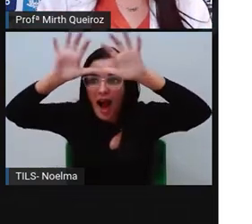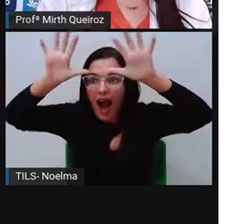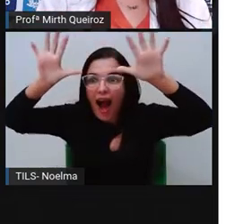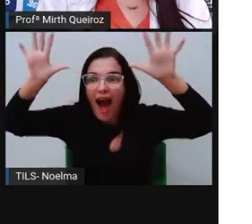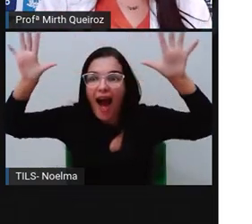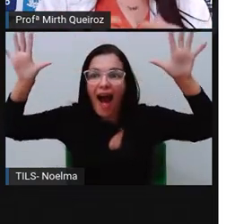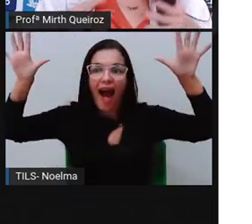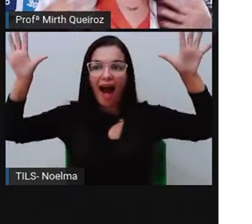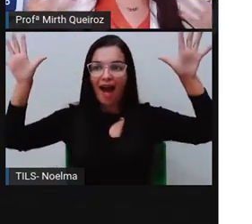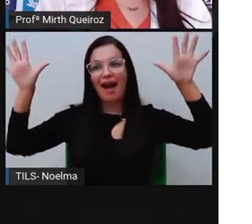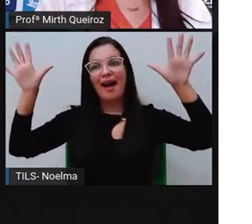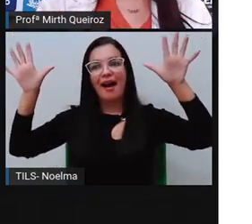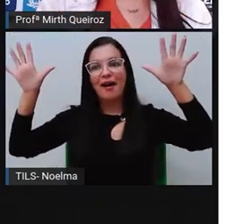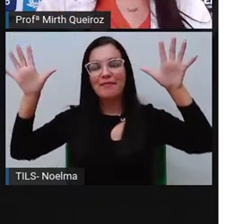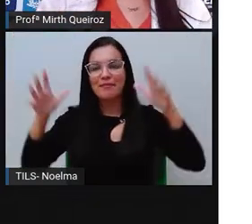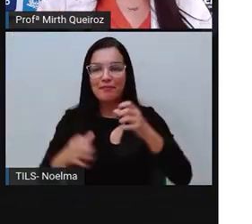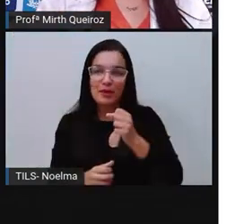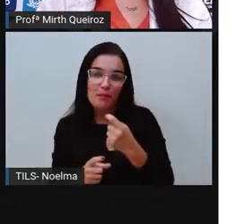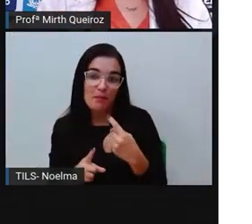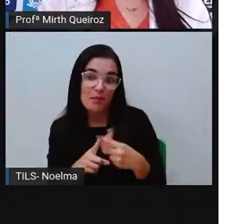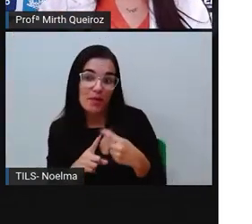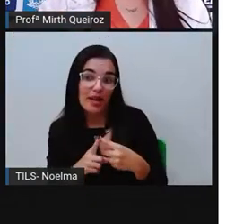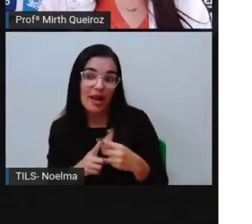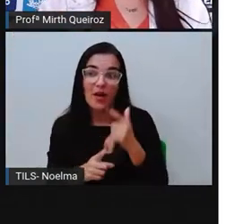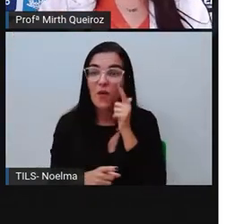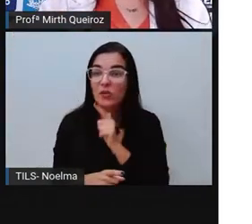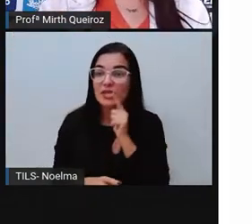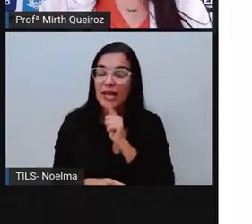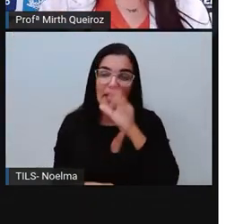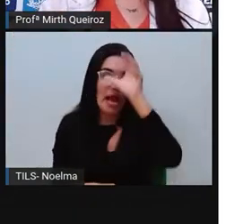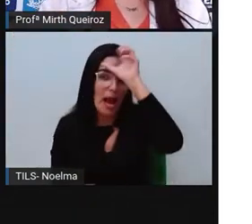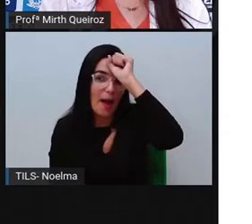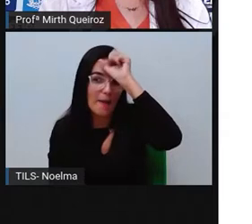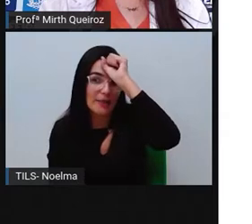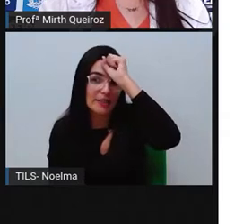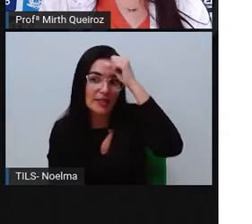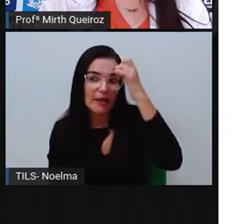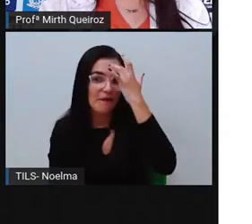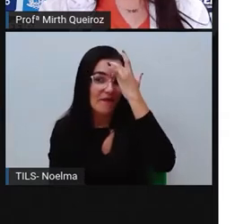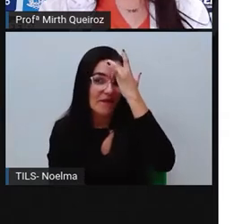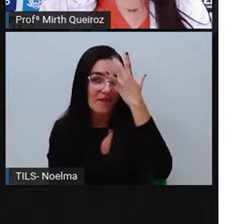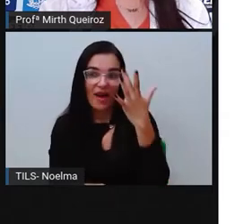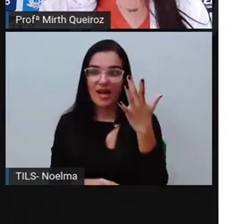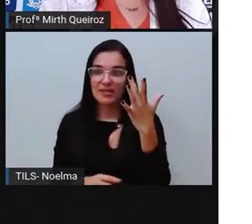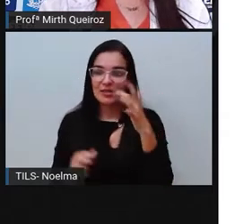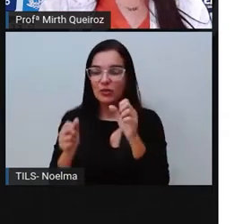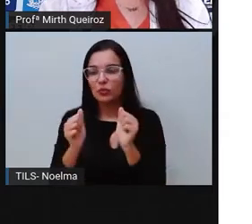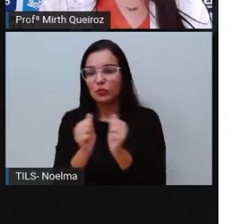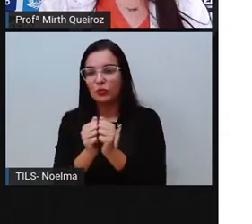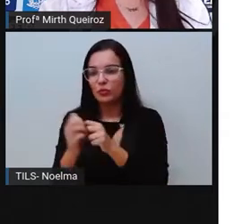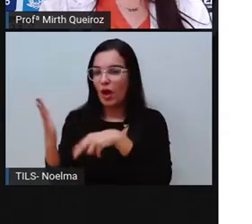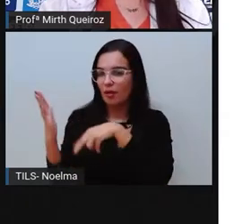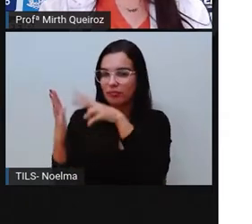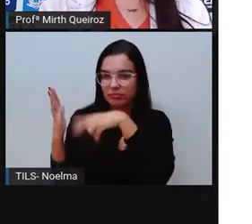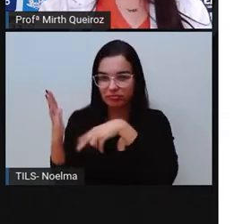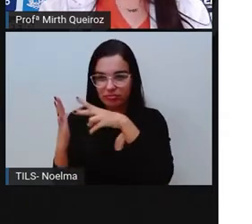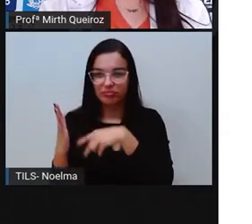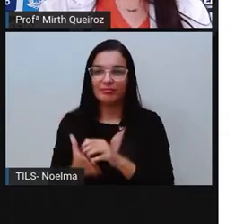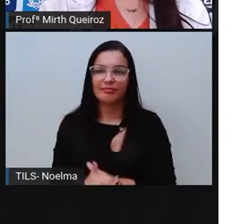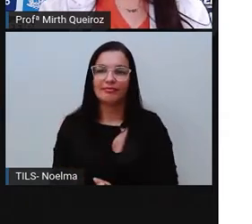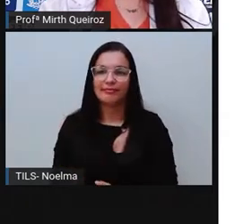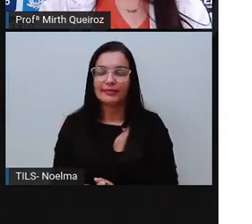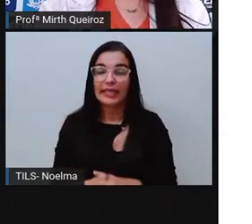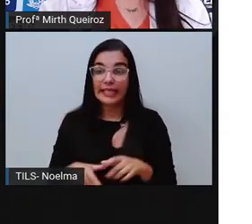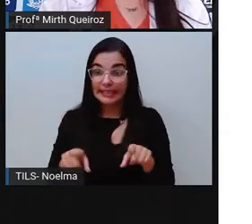gente consegue aprender mais coisas aí a partir da leitura. Melhora a capacidade